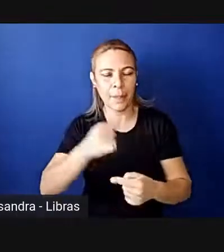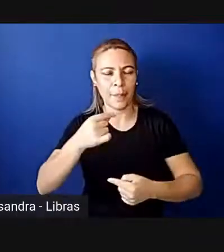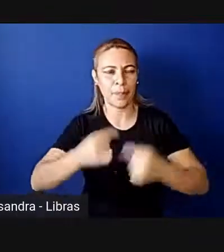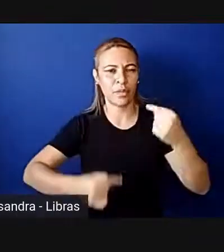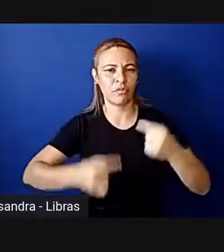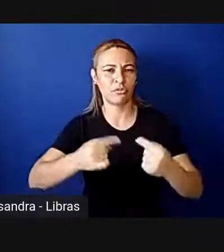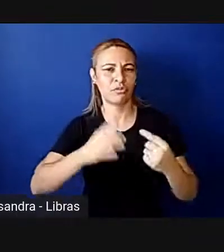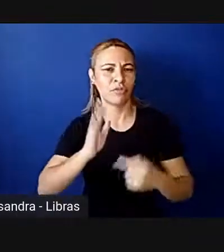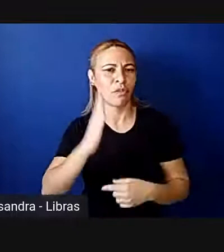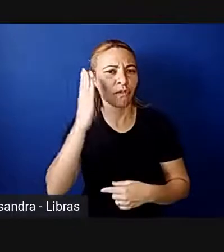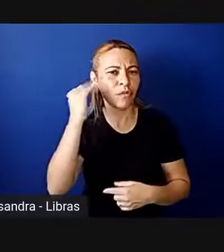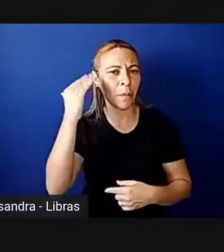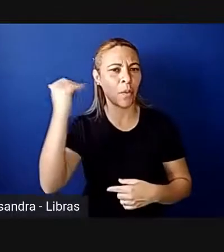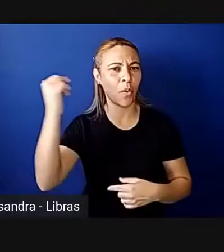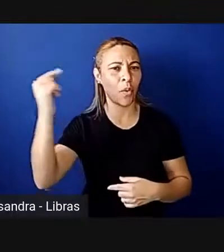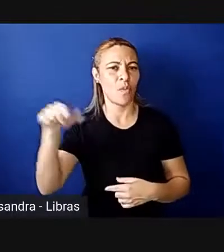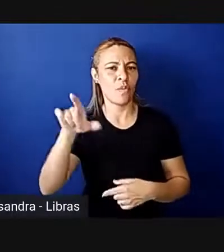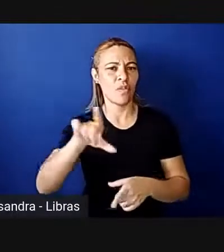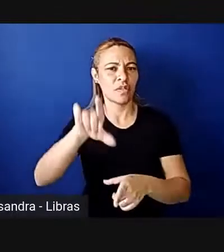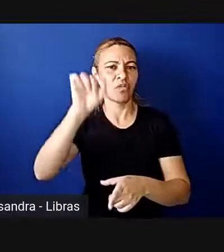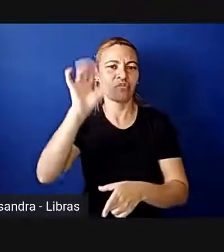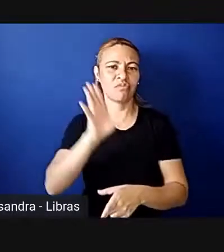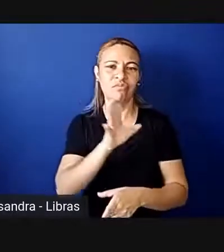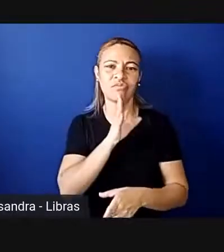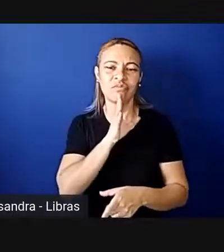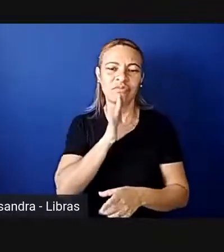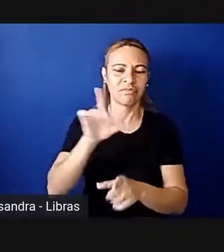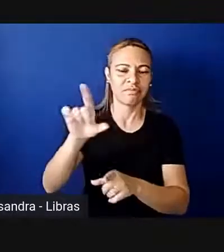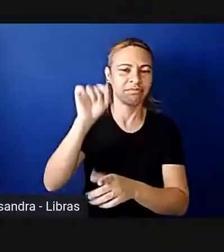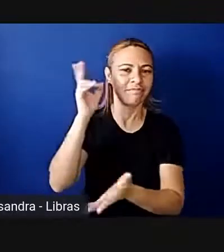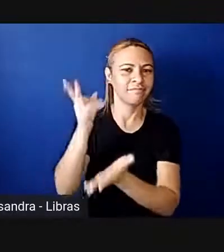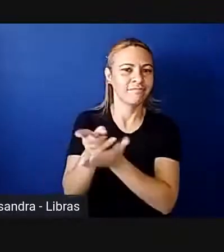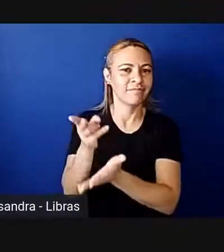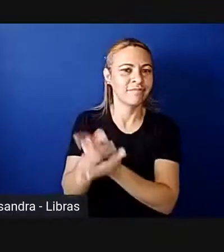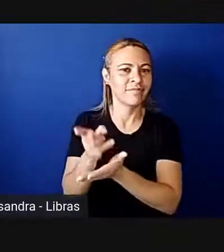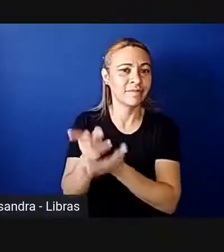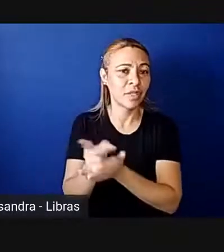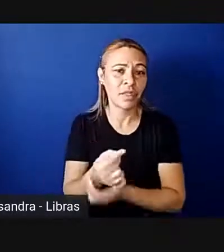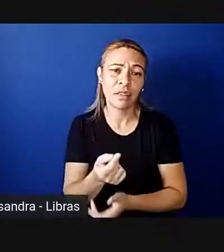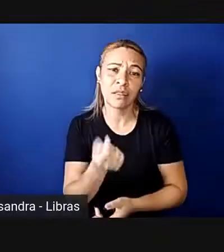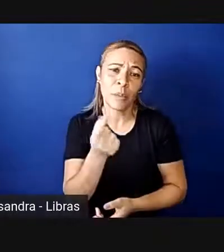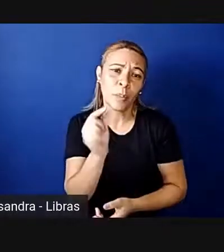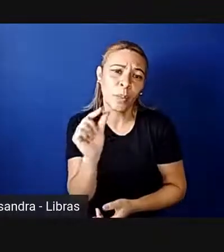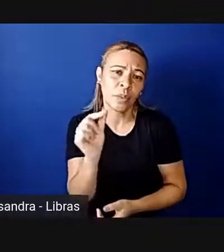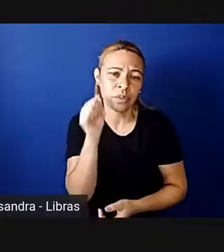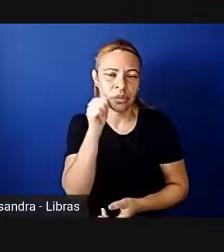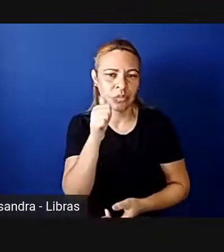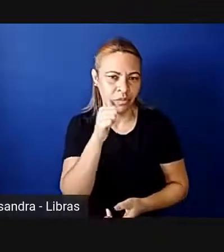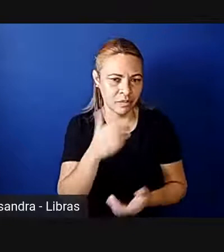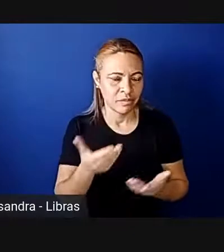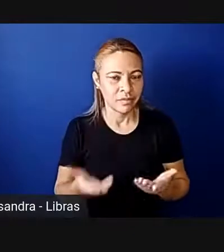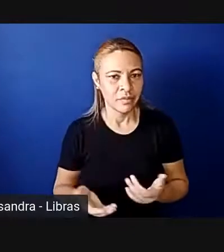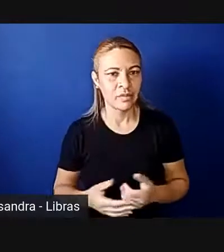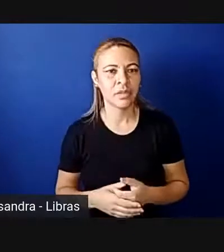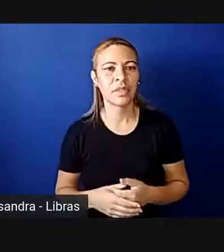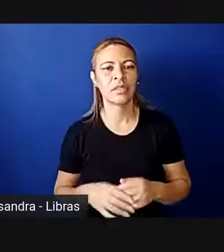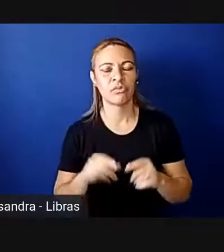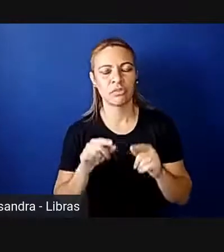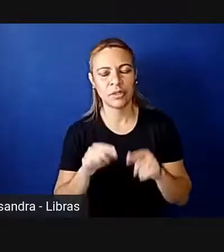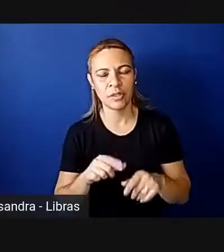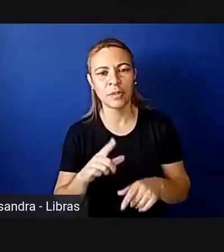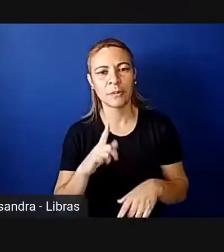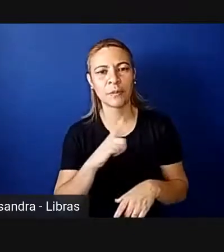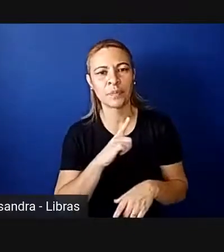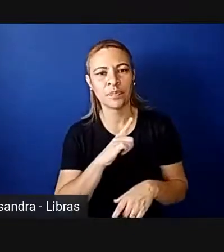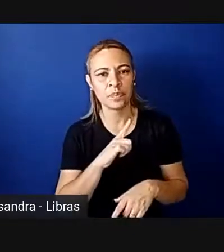normalmente se elege quem já está nessa carreira, e tem poucas mulheres nessa carreira, né, então, isso tem, tem,